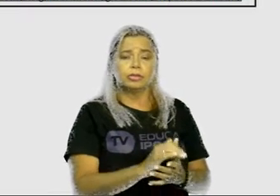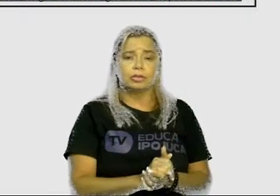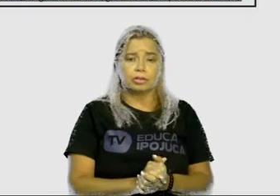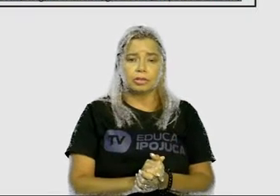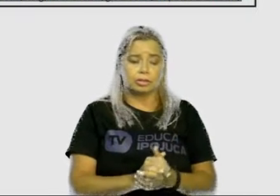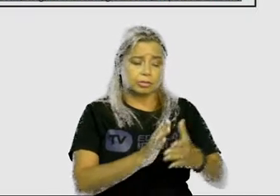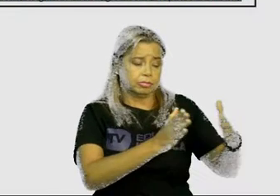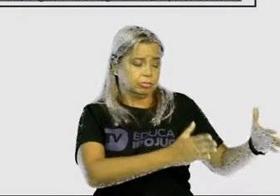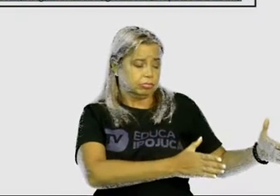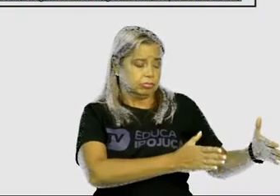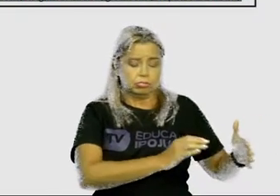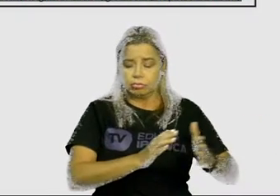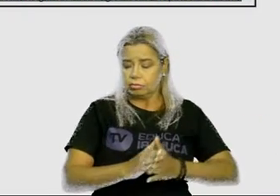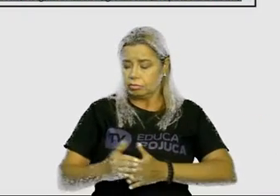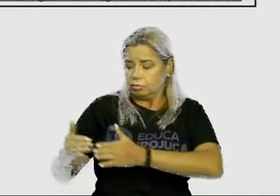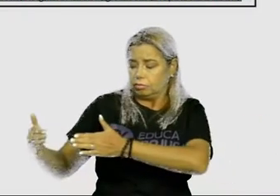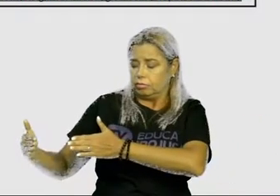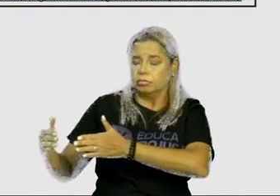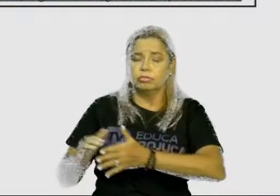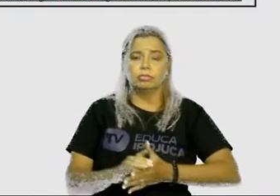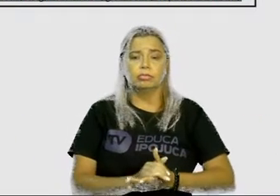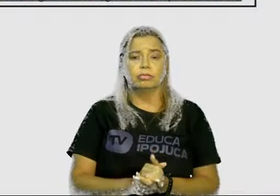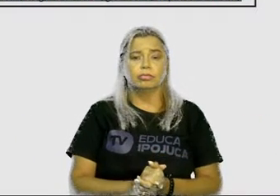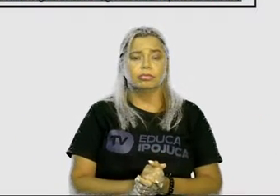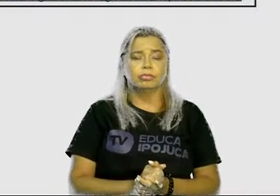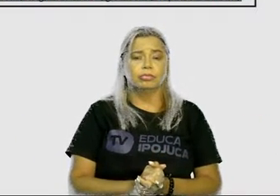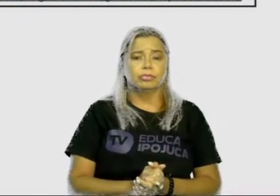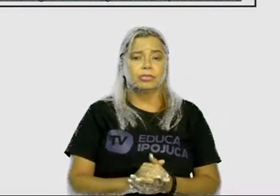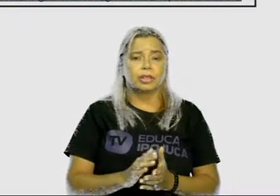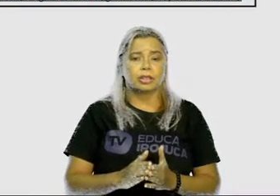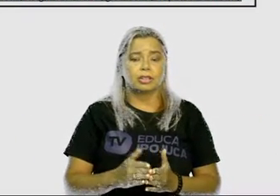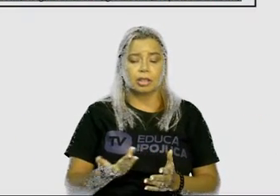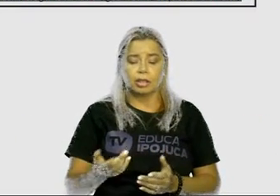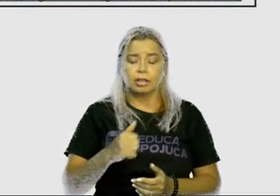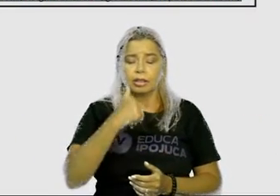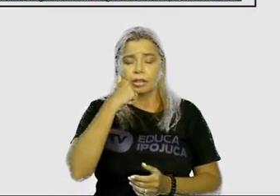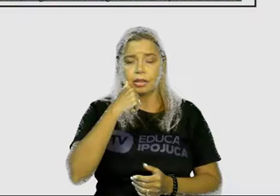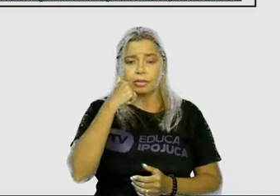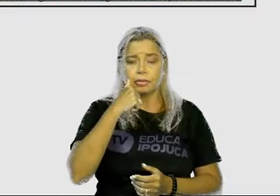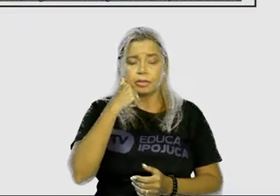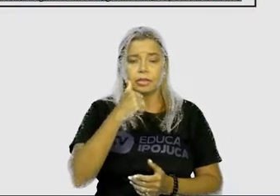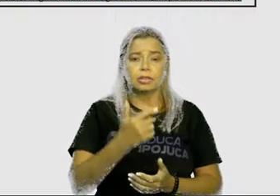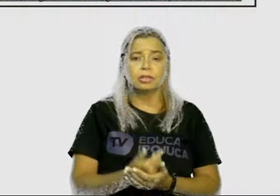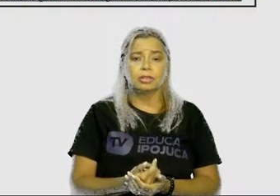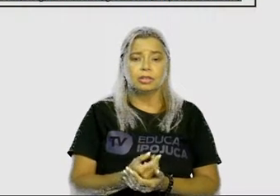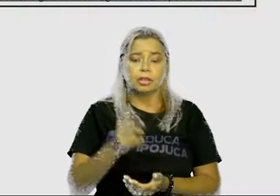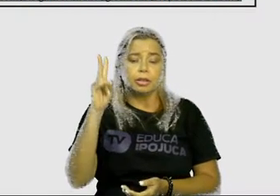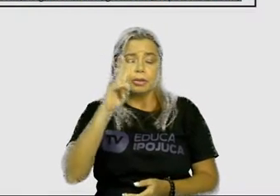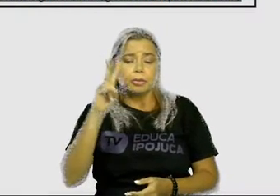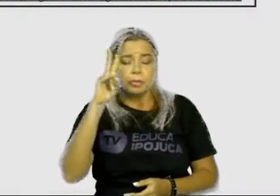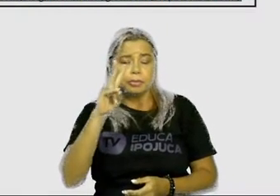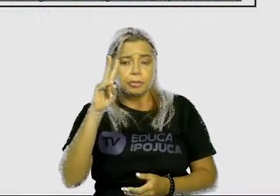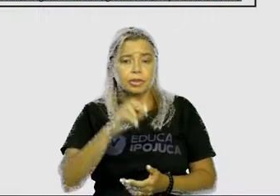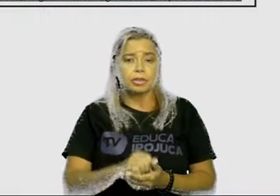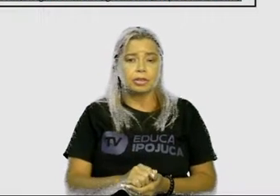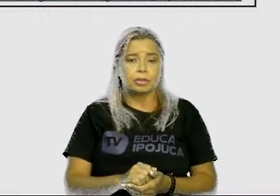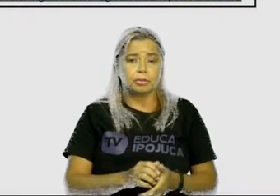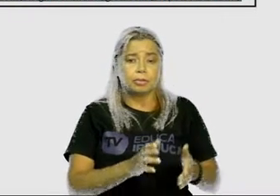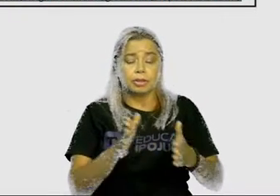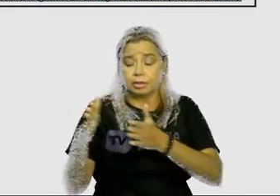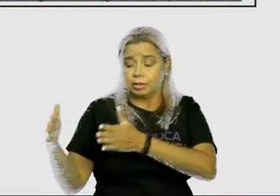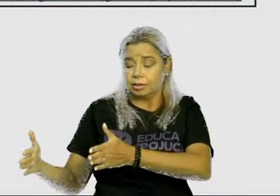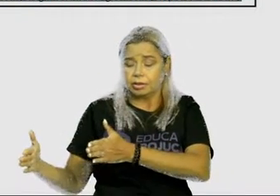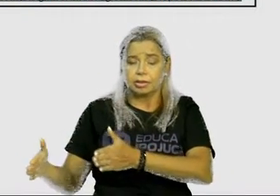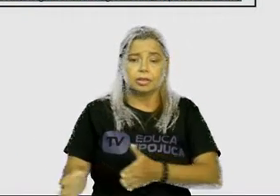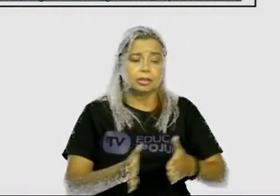e a esquerda, que vai mudar de posição. Como o caso da menina aqui, percebam aqui a direita e a